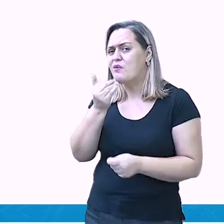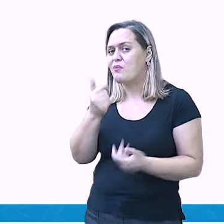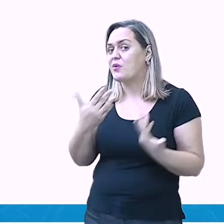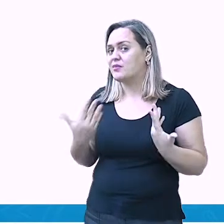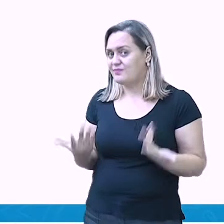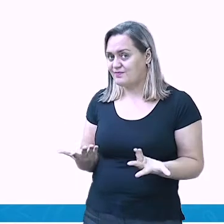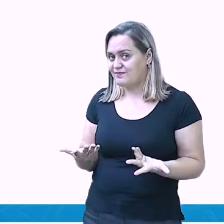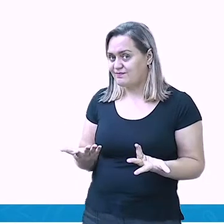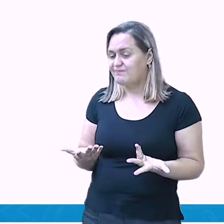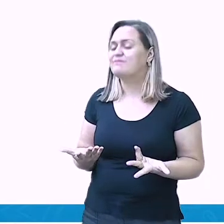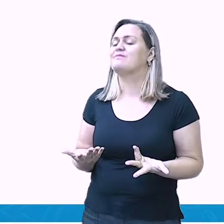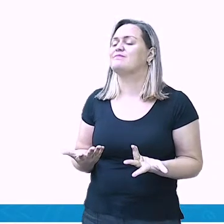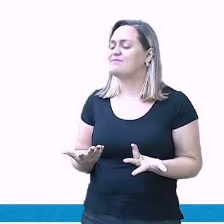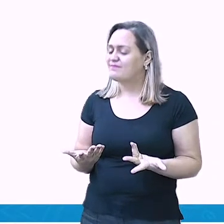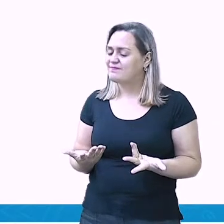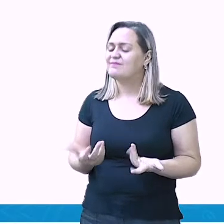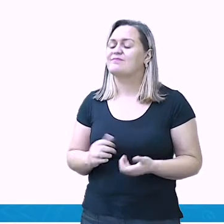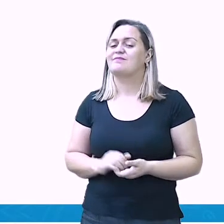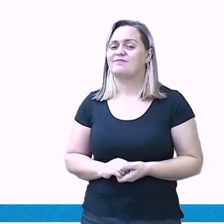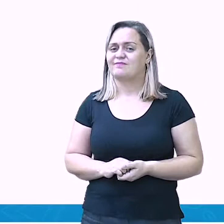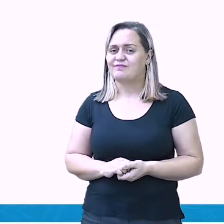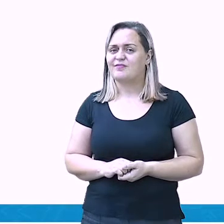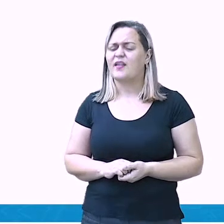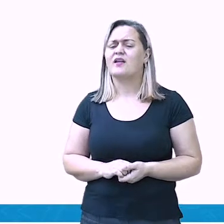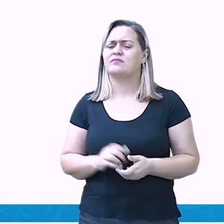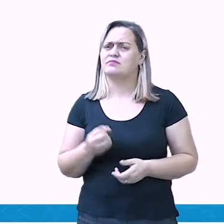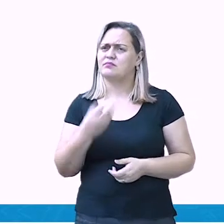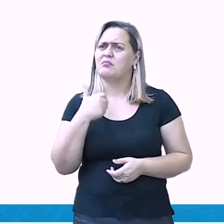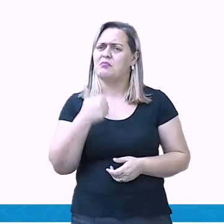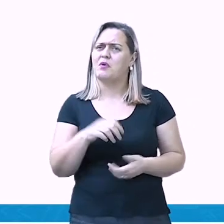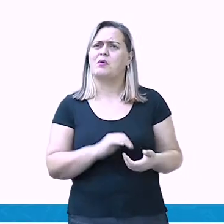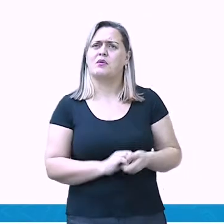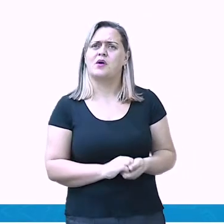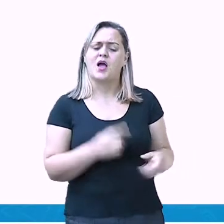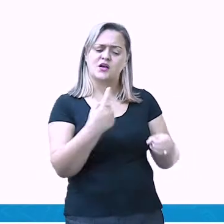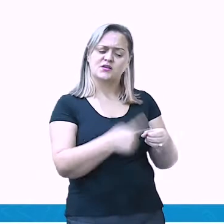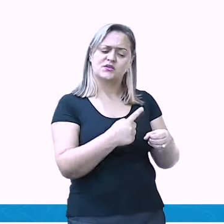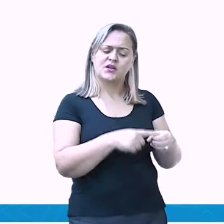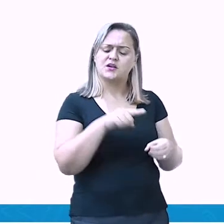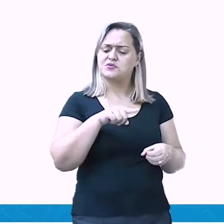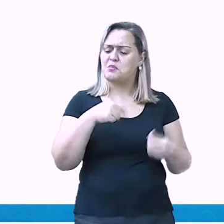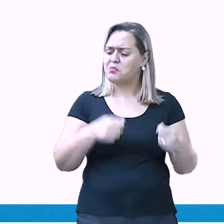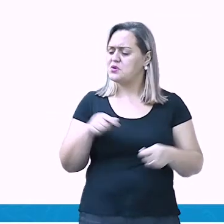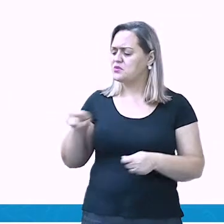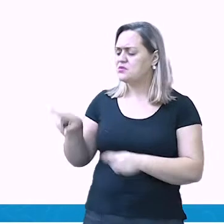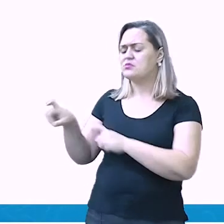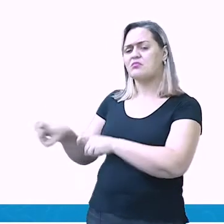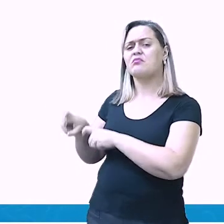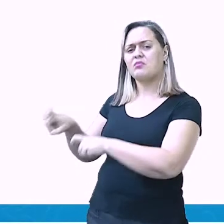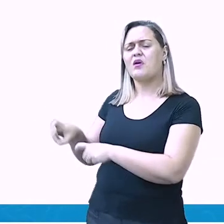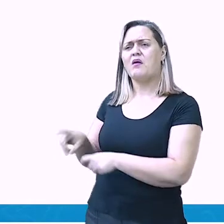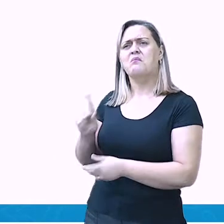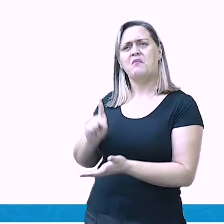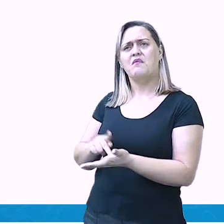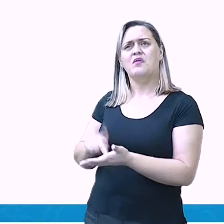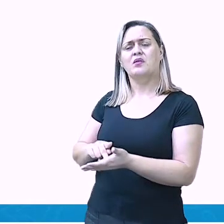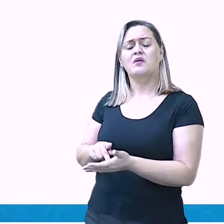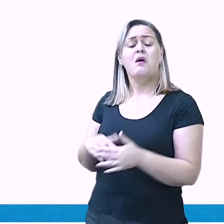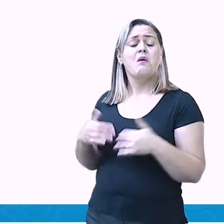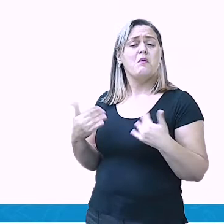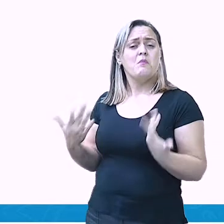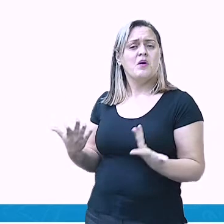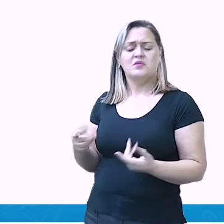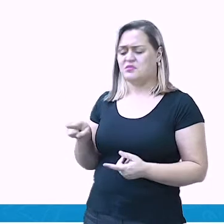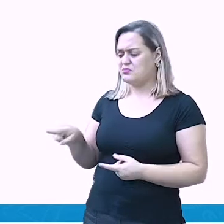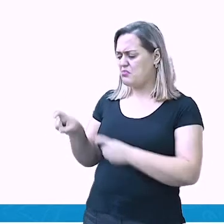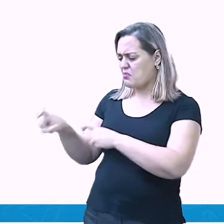tá, professora, a cidade precisa mesmo desses trabalhos do campo. E o que o campo precisa da cidade? O tem a